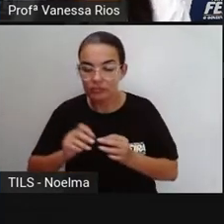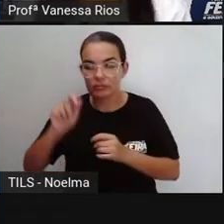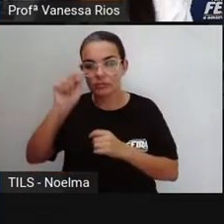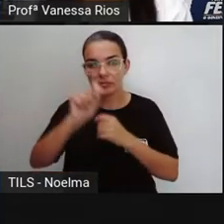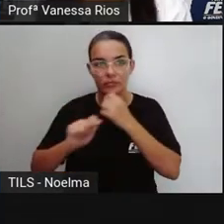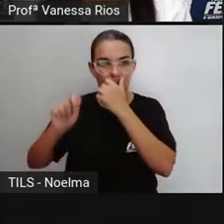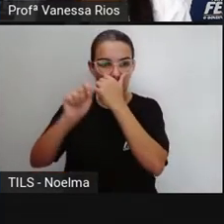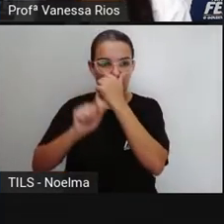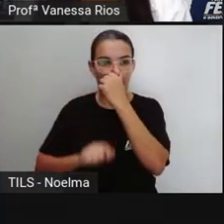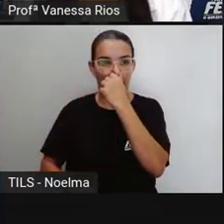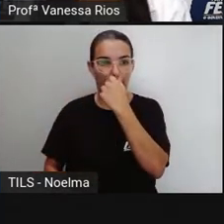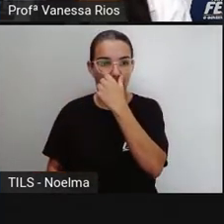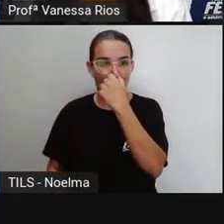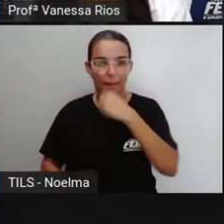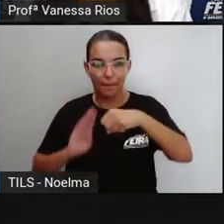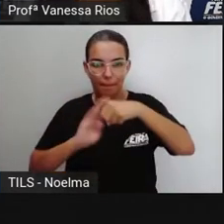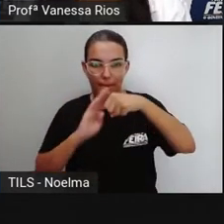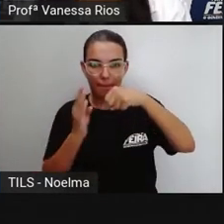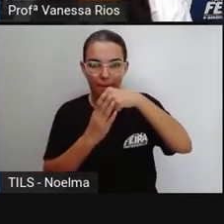de bairro.